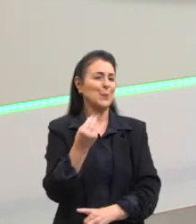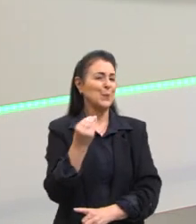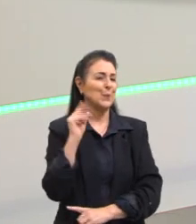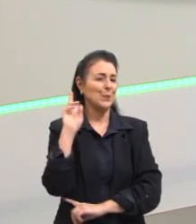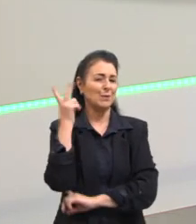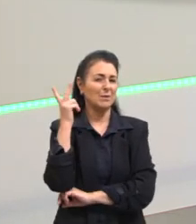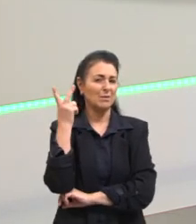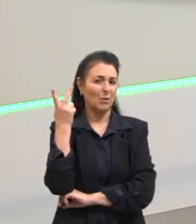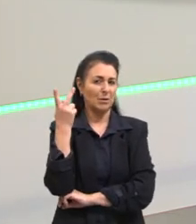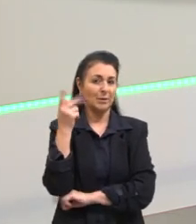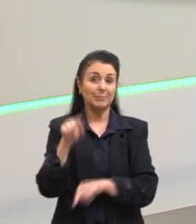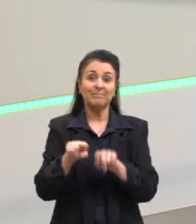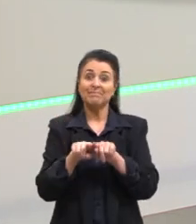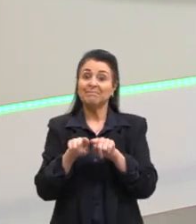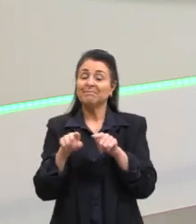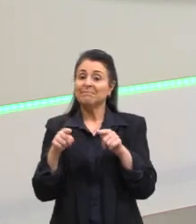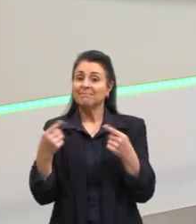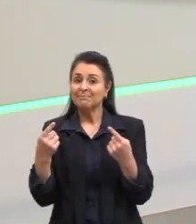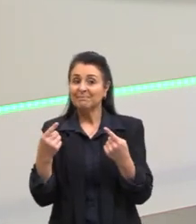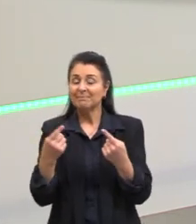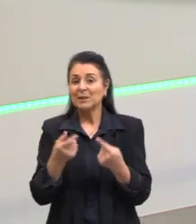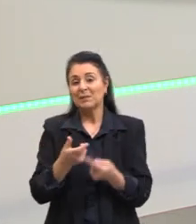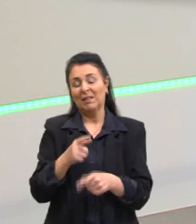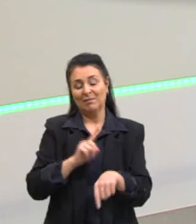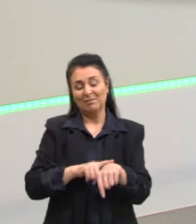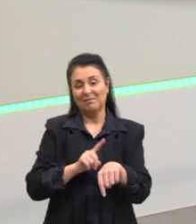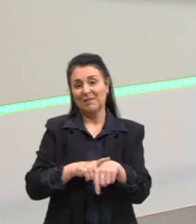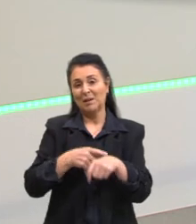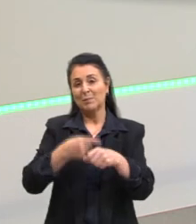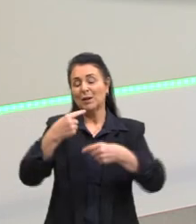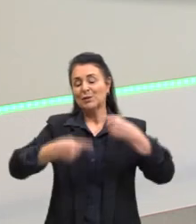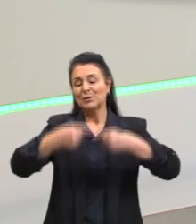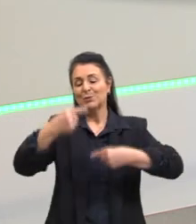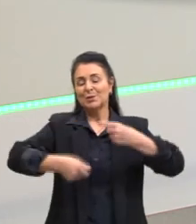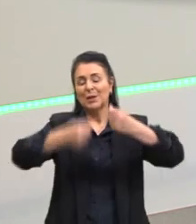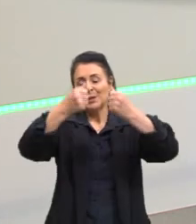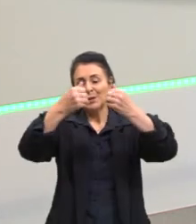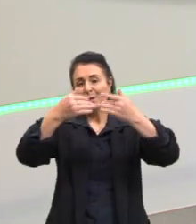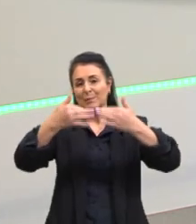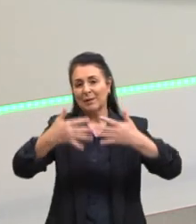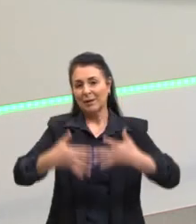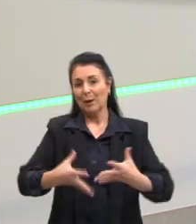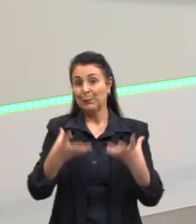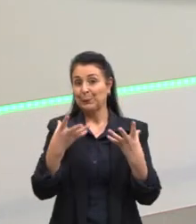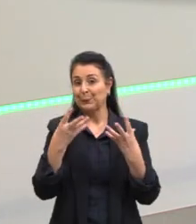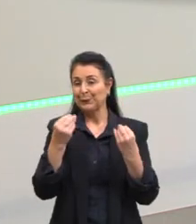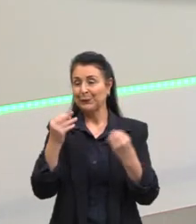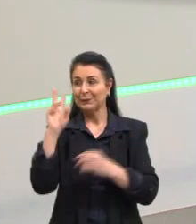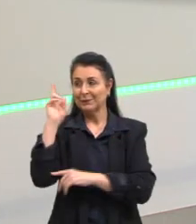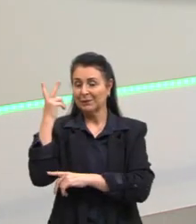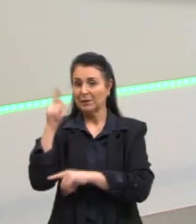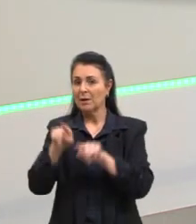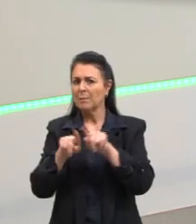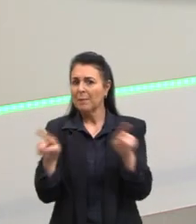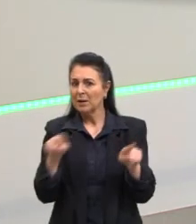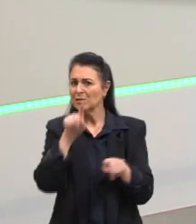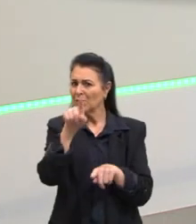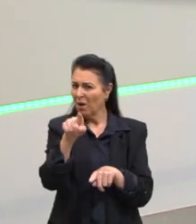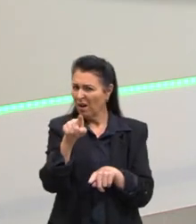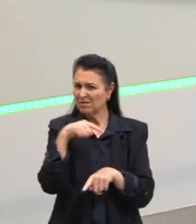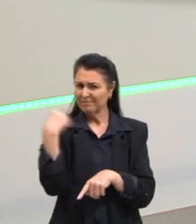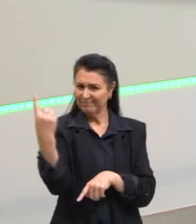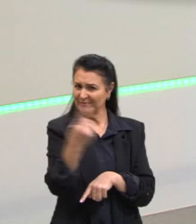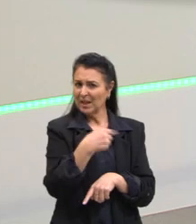logicamente, infelizmente, não temos tempo para discutir tanto essa história. Mas não nos deixemos enganar.